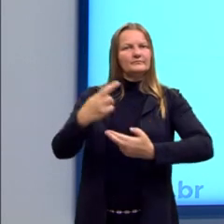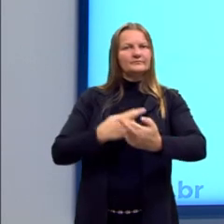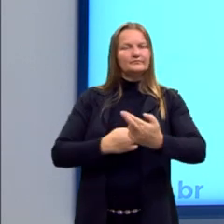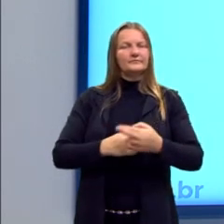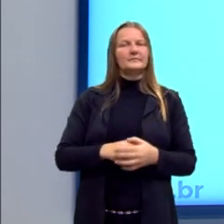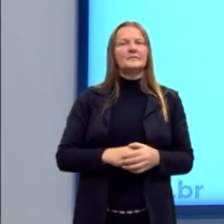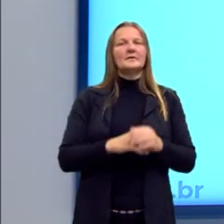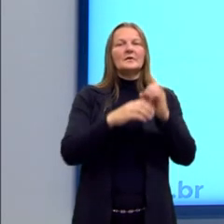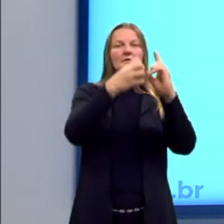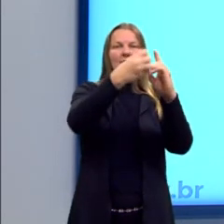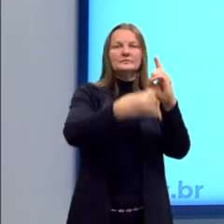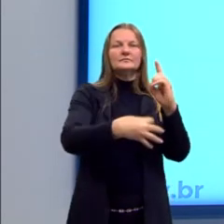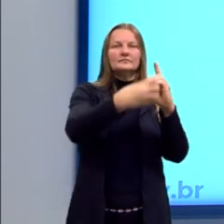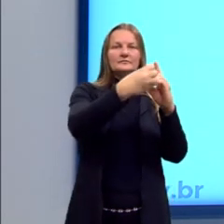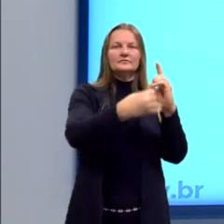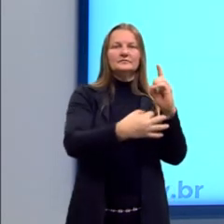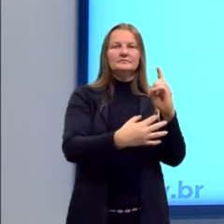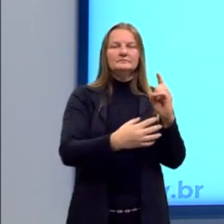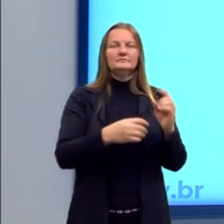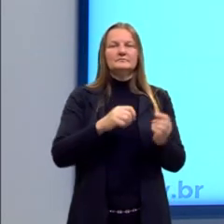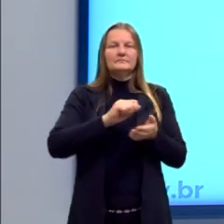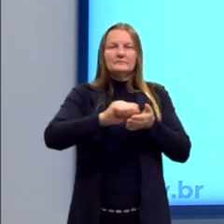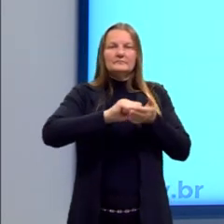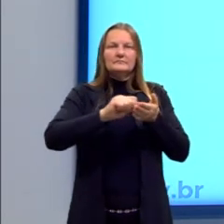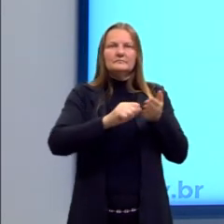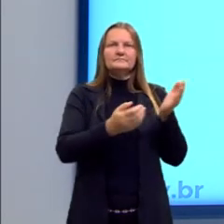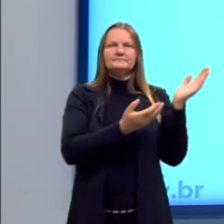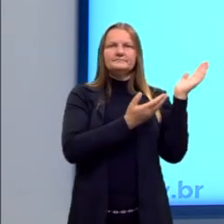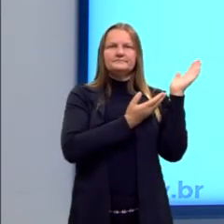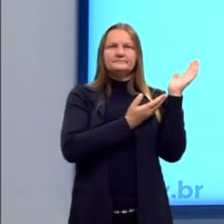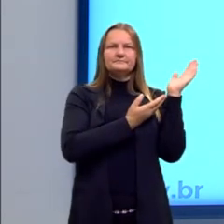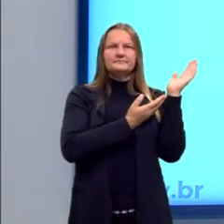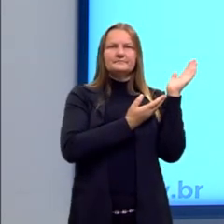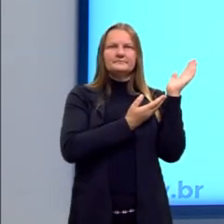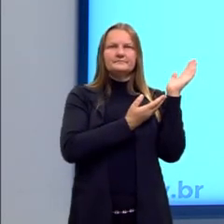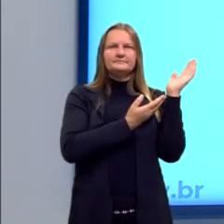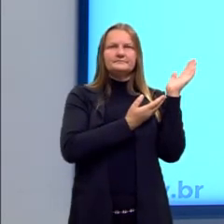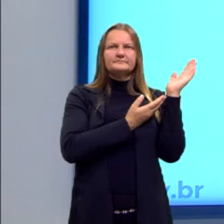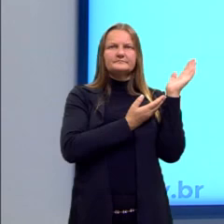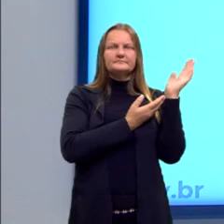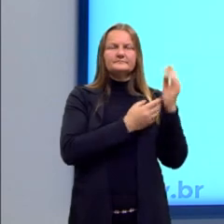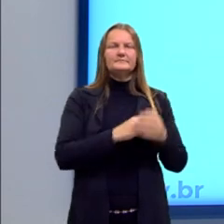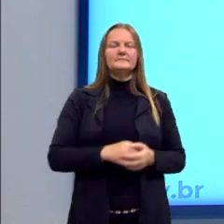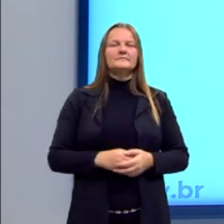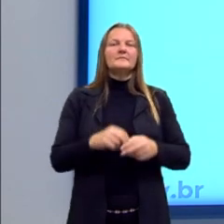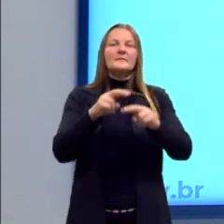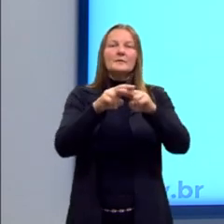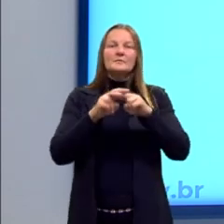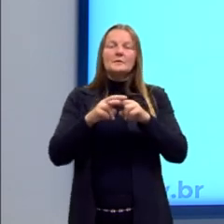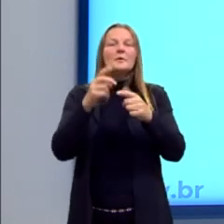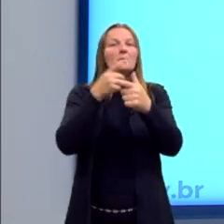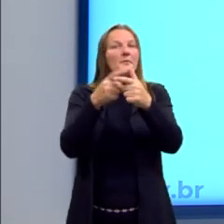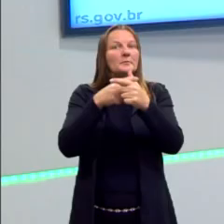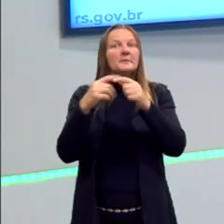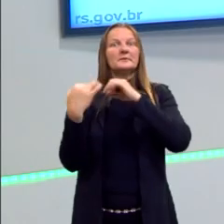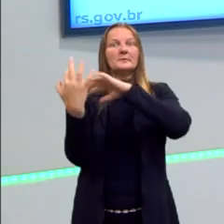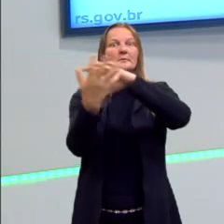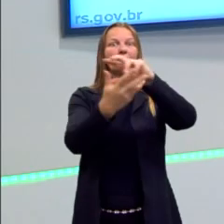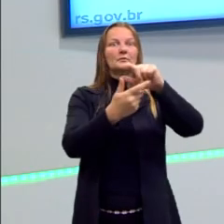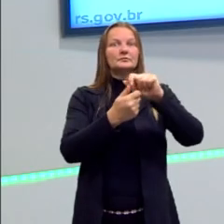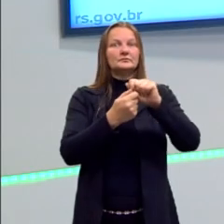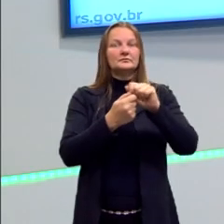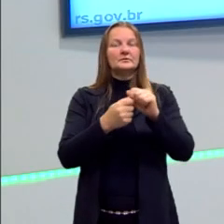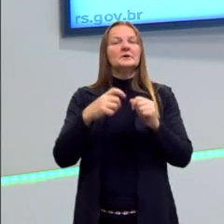definição do Antônio Giddens sobre a globalização. E é o que nós vemos, não é? Problemas mundiais,